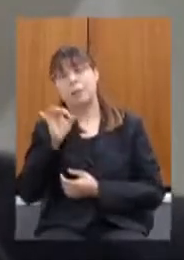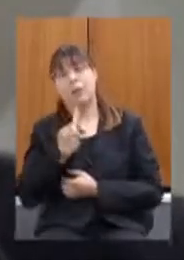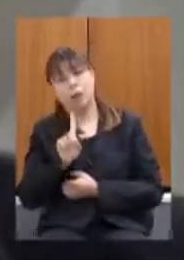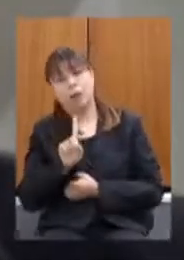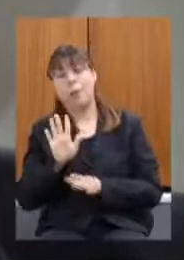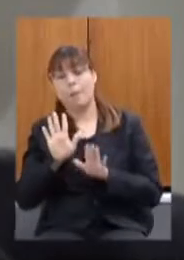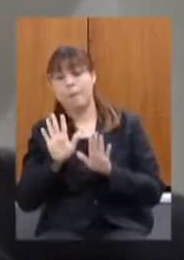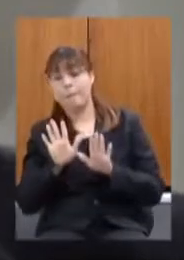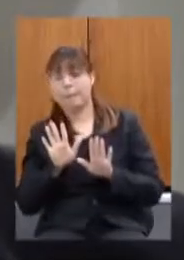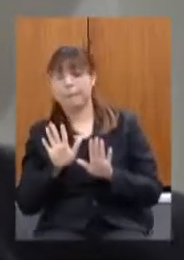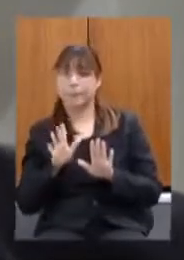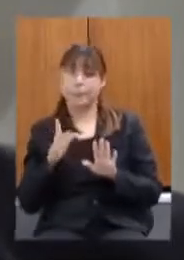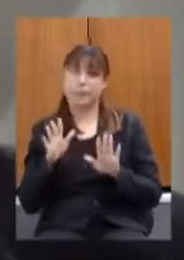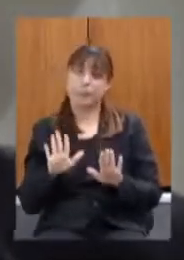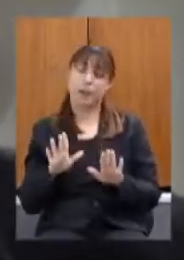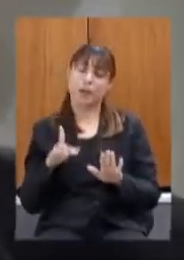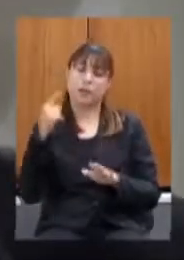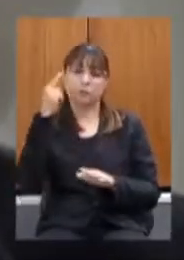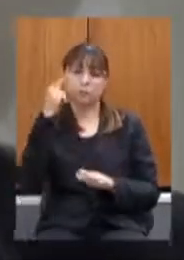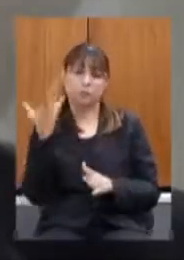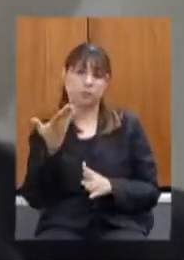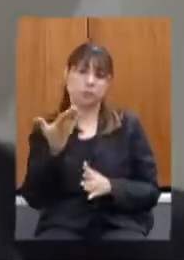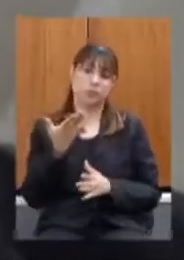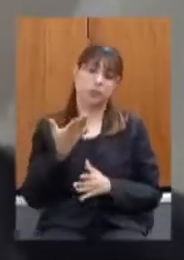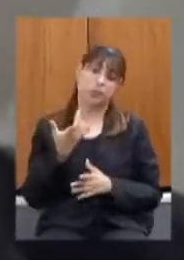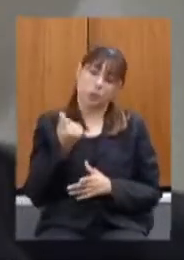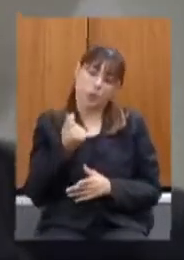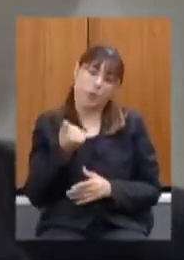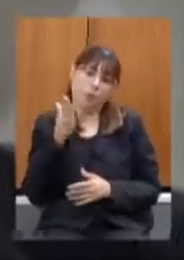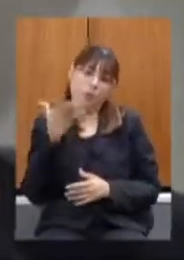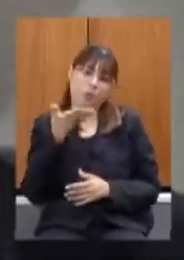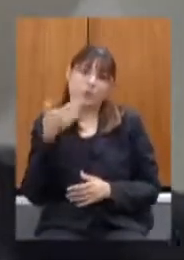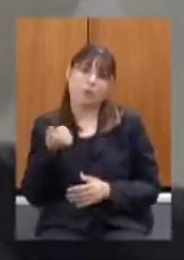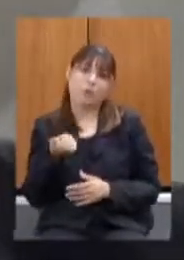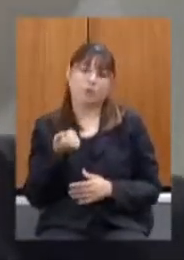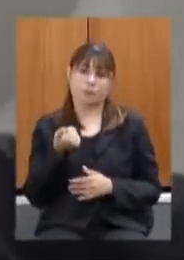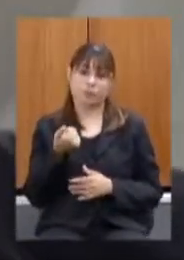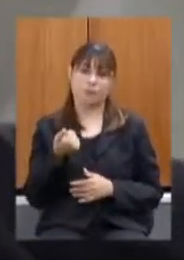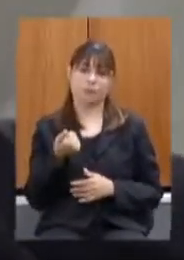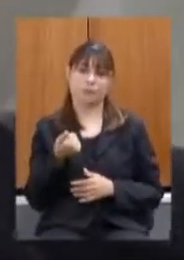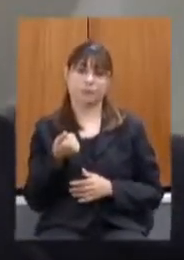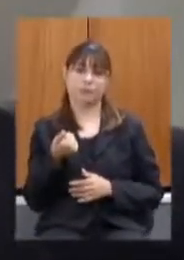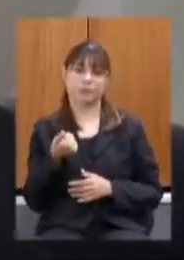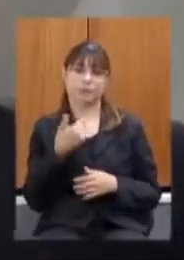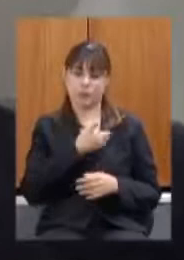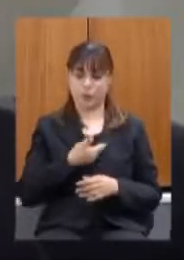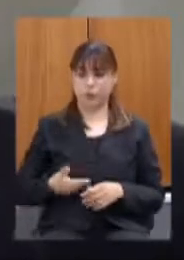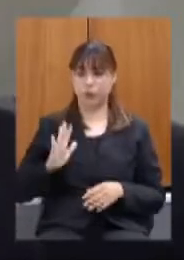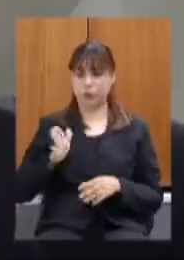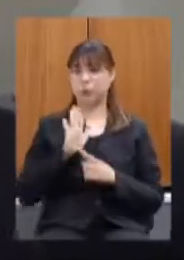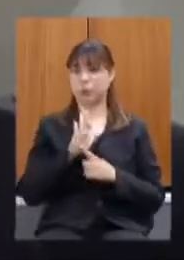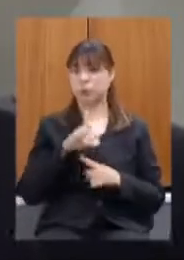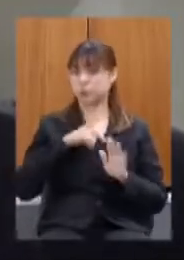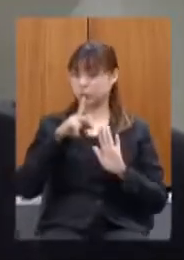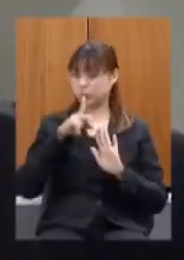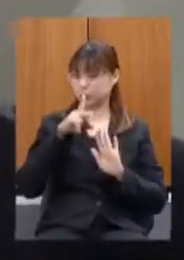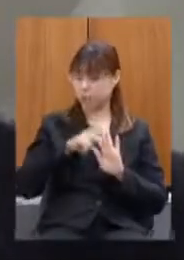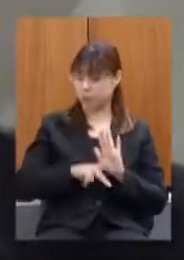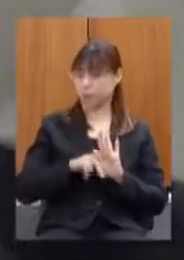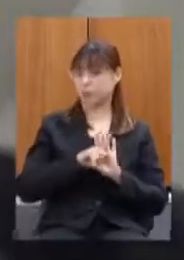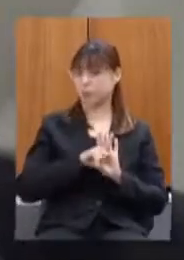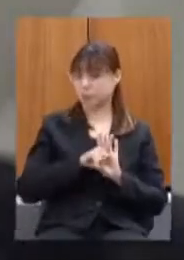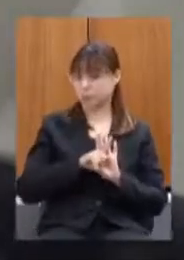até por uma questão de governança a gente teria um preço melhor inclusive o governo já apresentou tem um projeto de lei aí